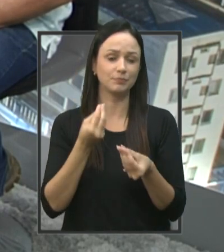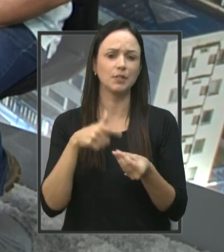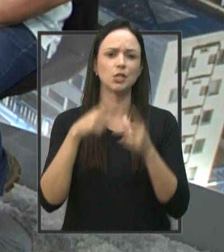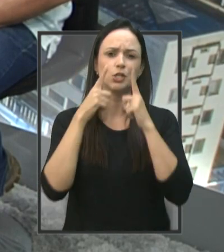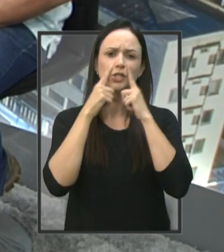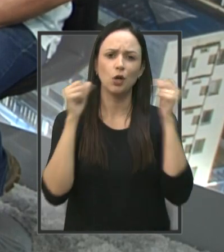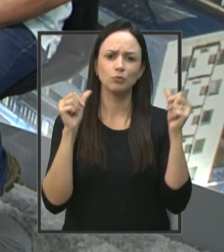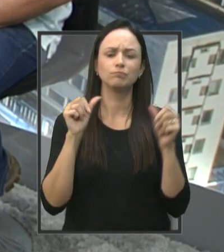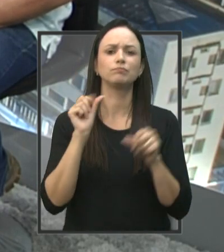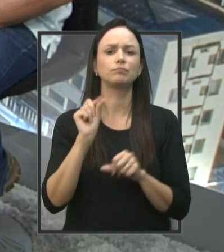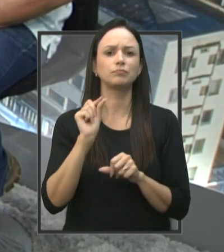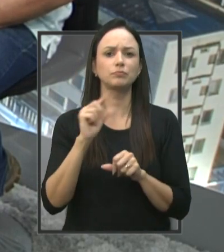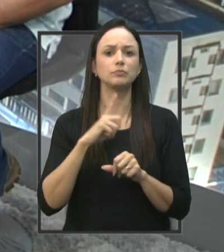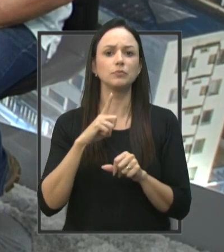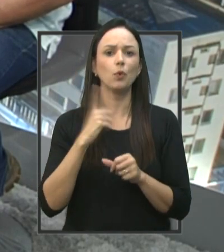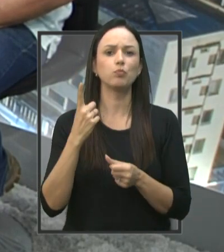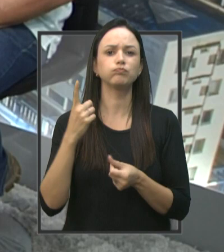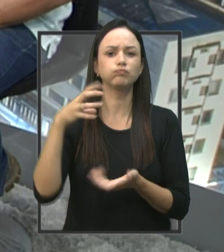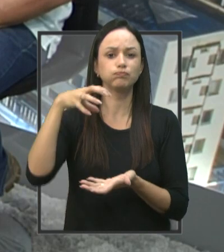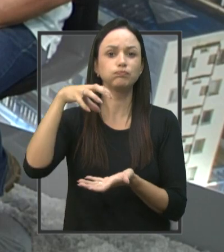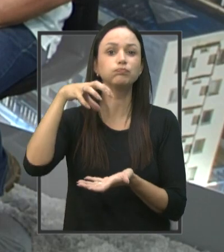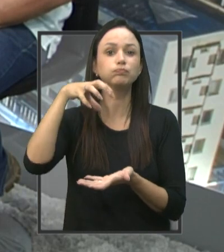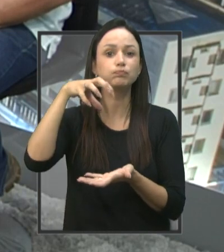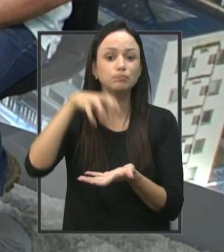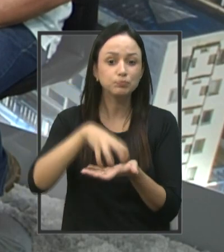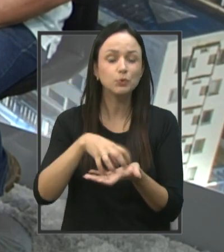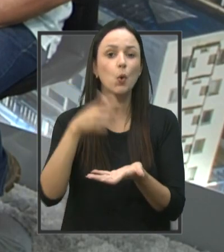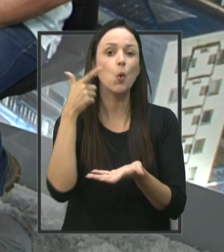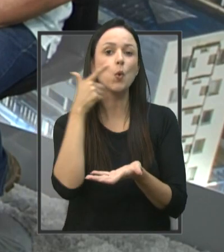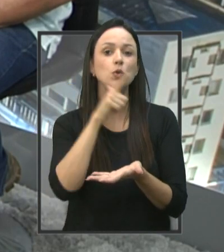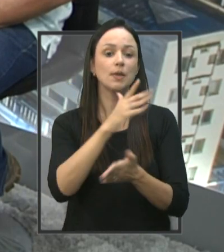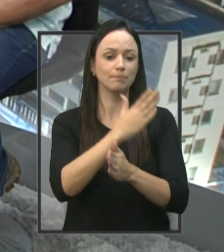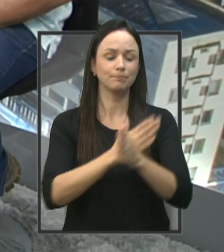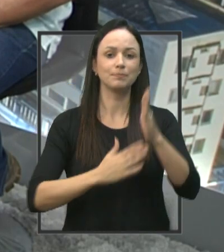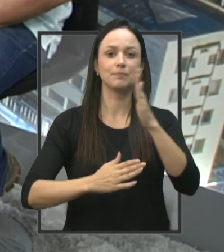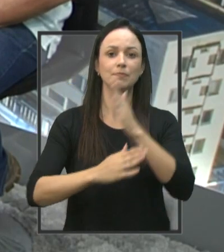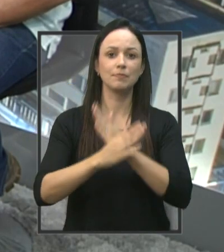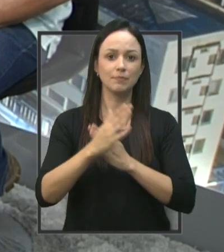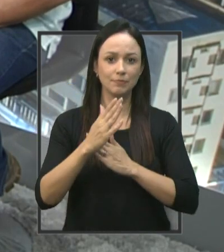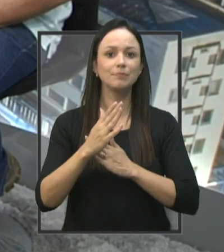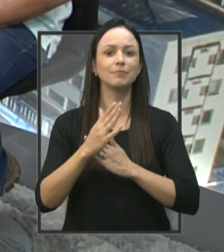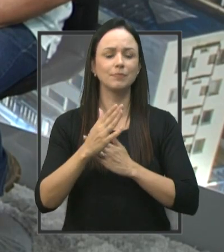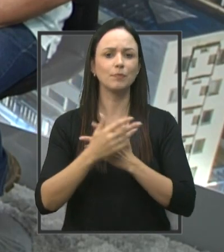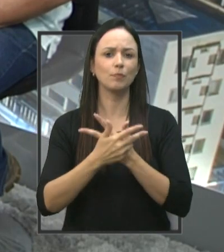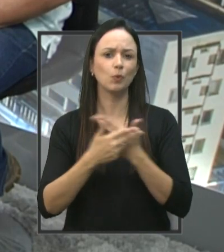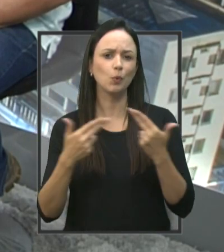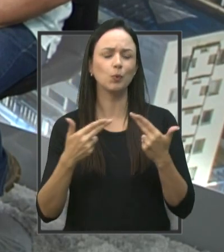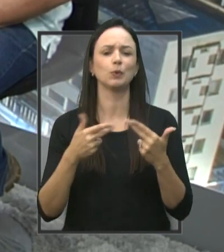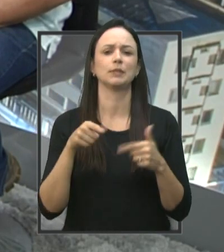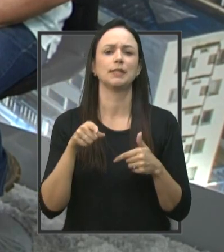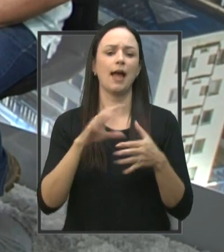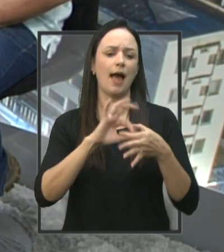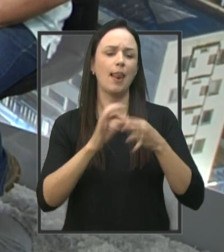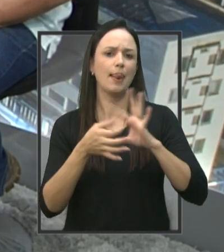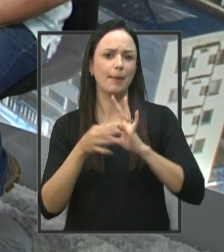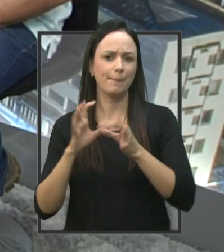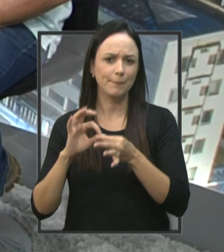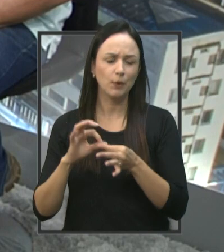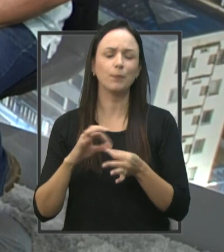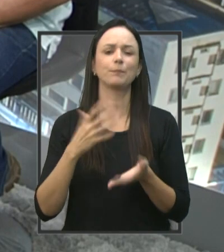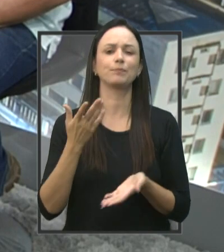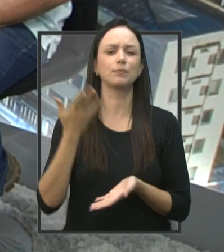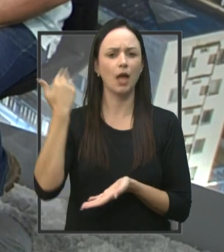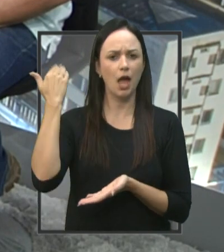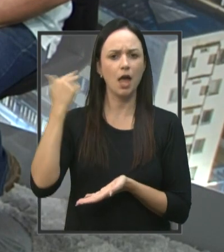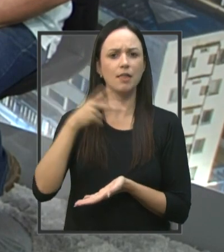e receber um centro paralímpico Nós já havíamos falado sobre esse assunto em outros programas, mas desde então